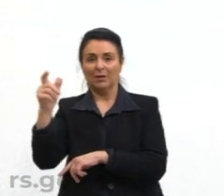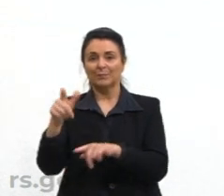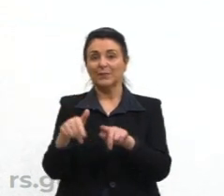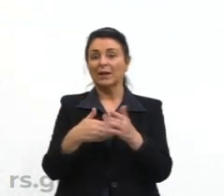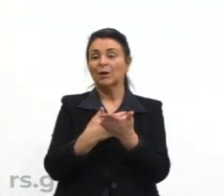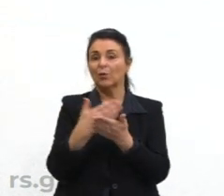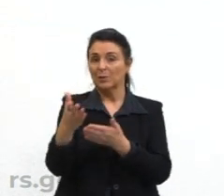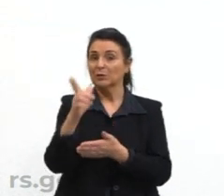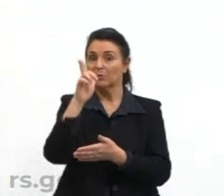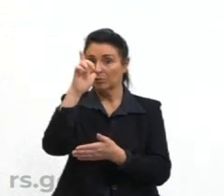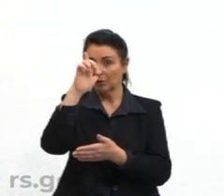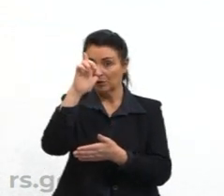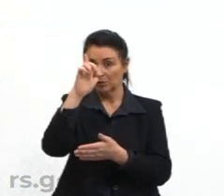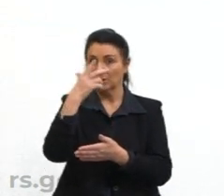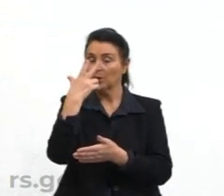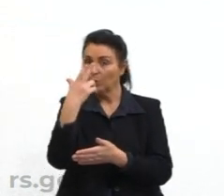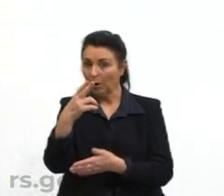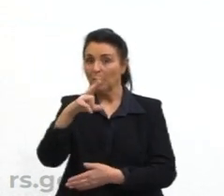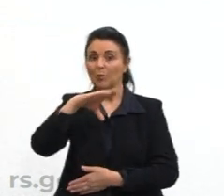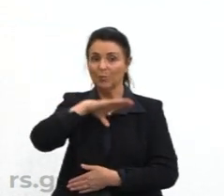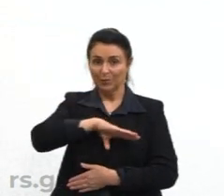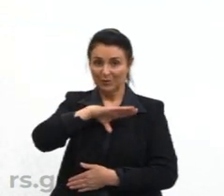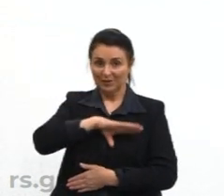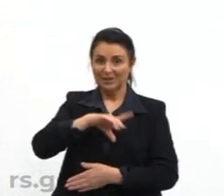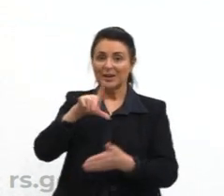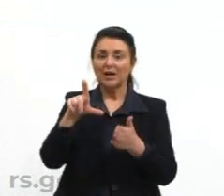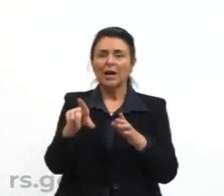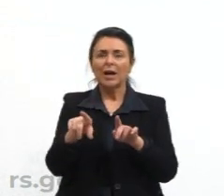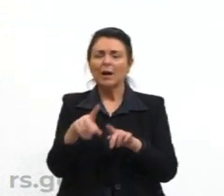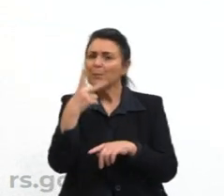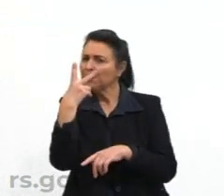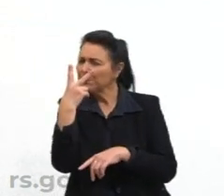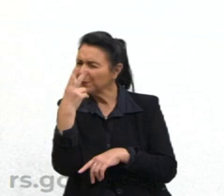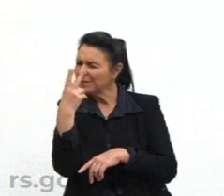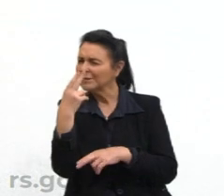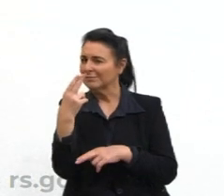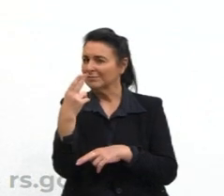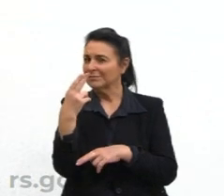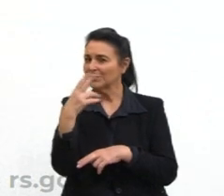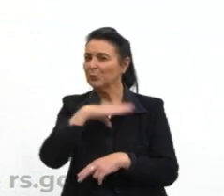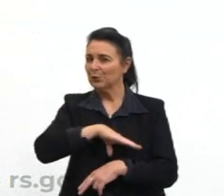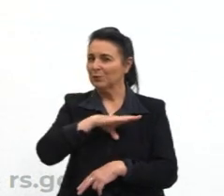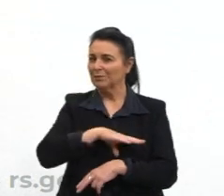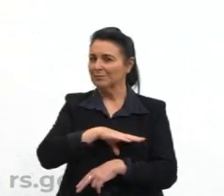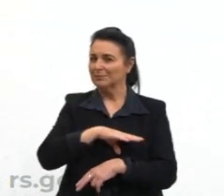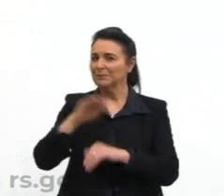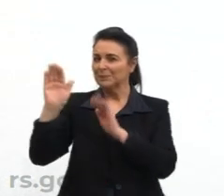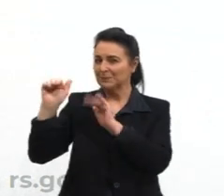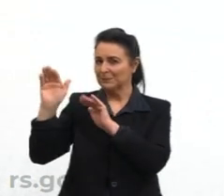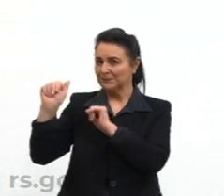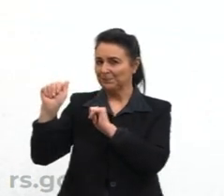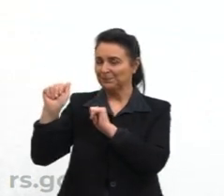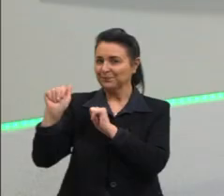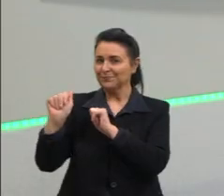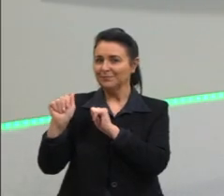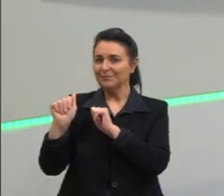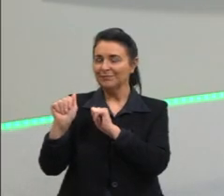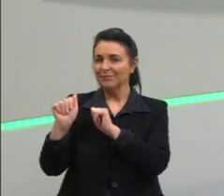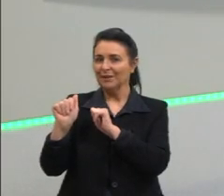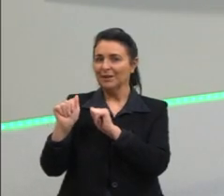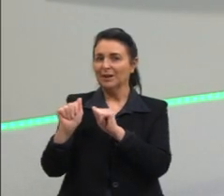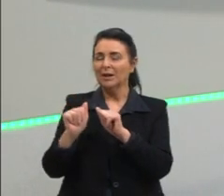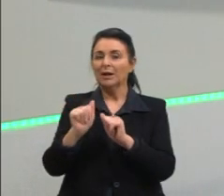português, nós temos uma semelhança muito grande, né? Só que o